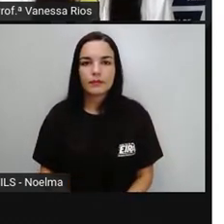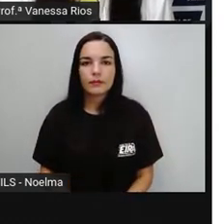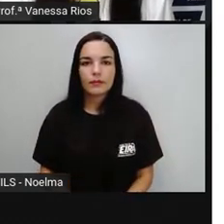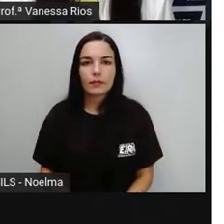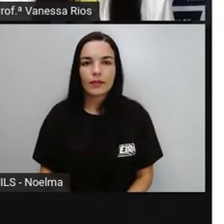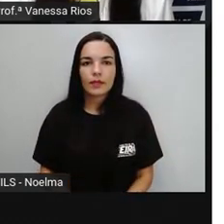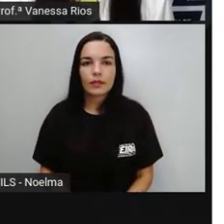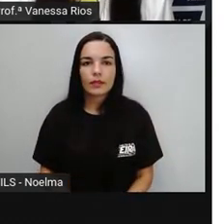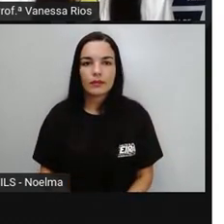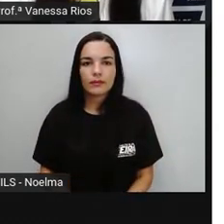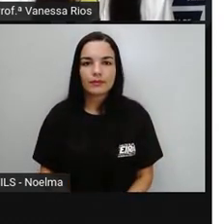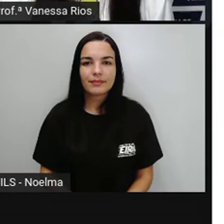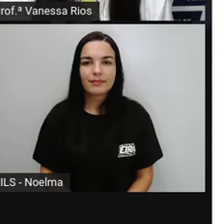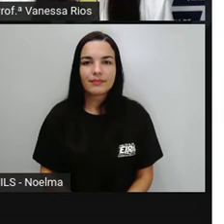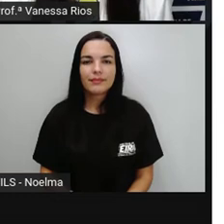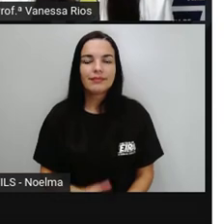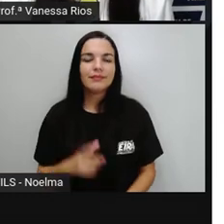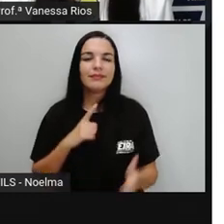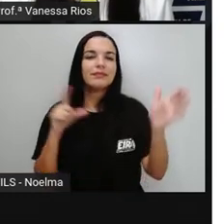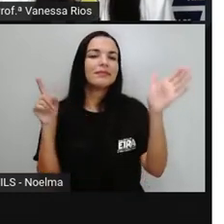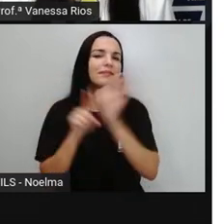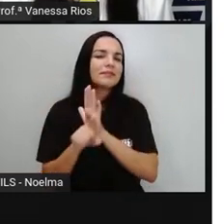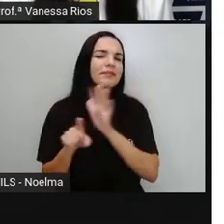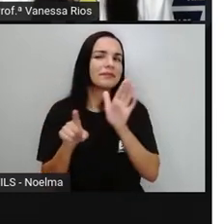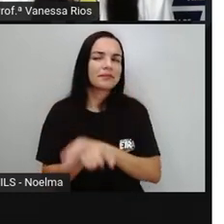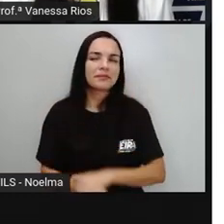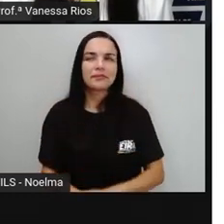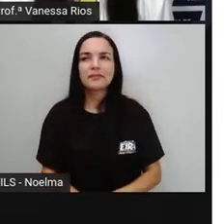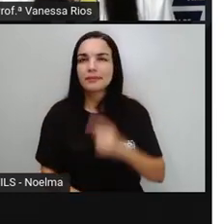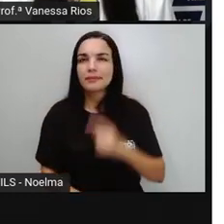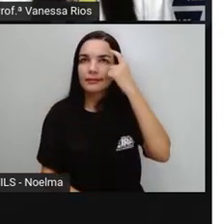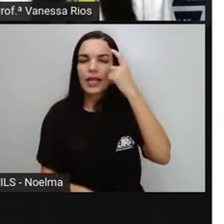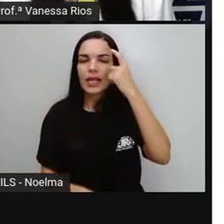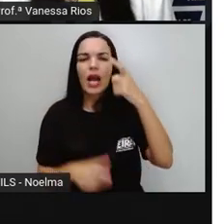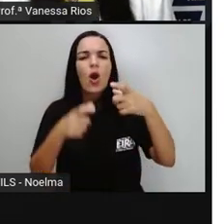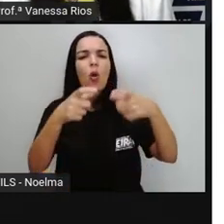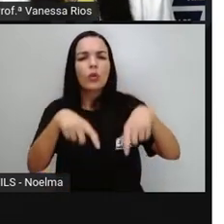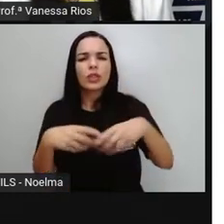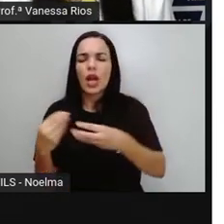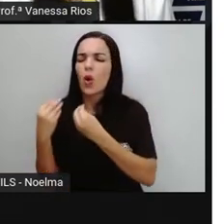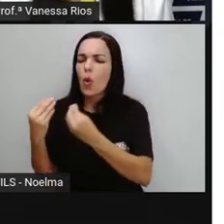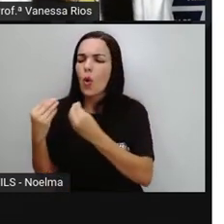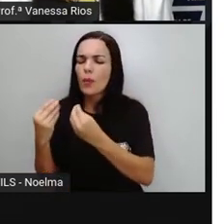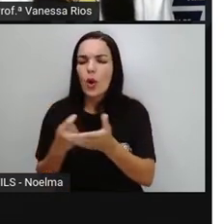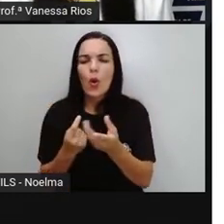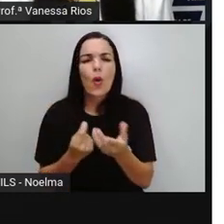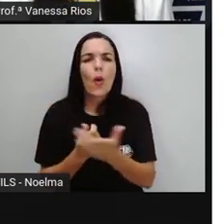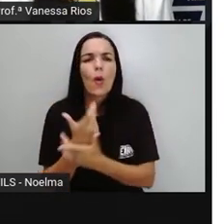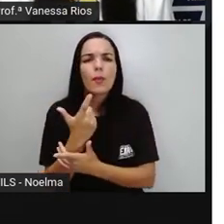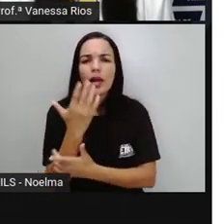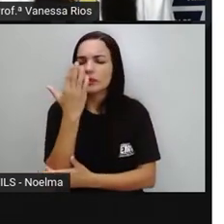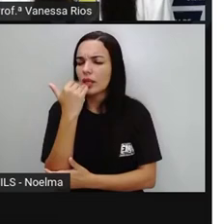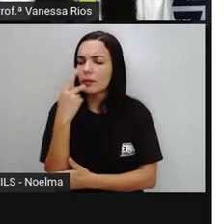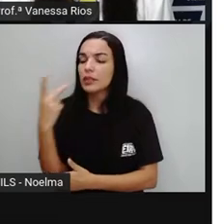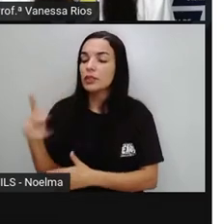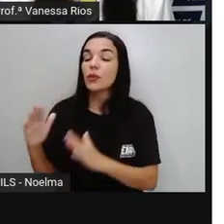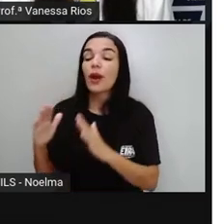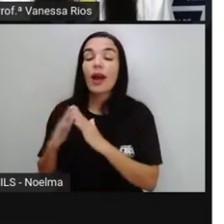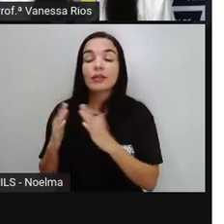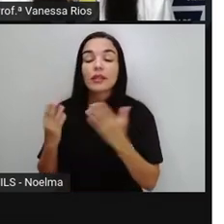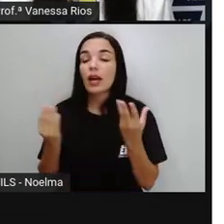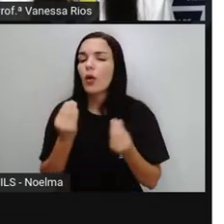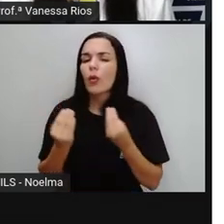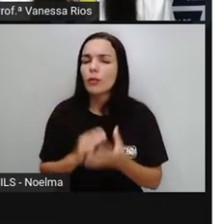E aí a Pró Traz essa pergunta Para a gente pensar Um pouquinho Onde e como São comprados Os alimentos Na sua casa